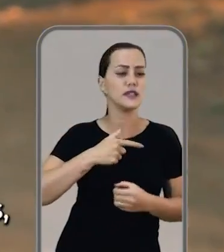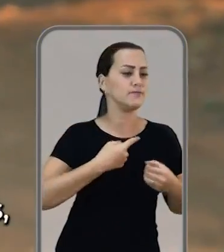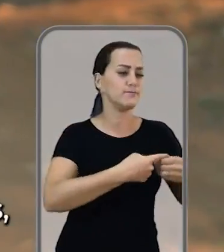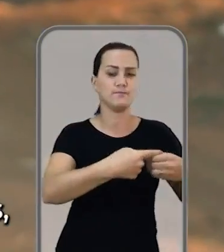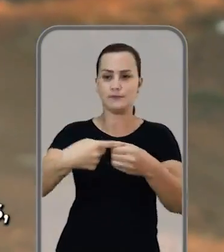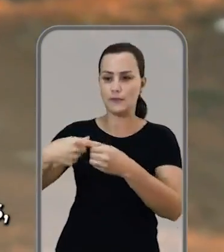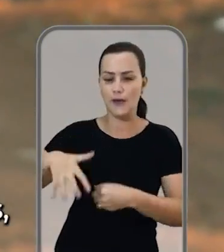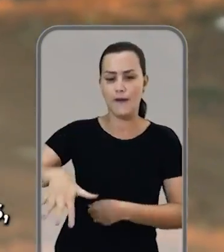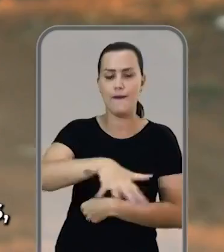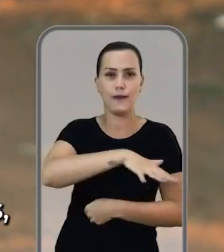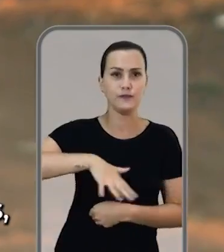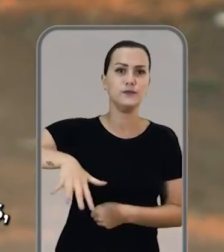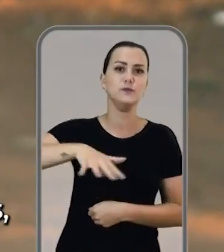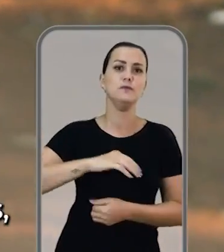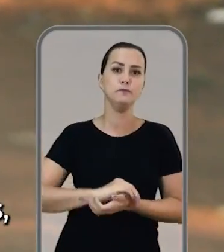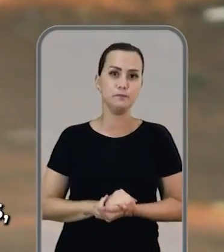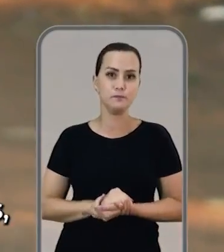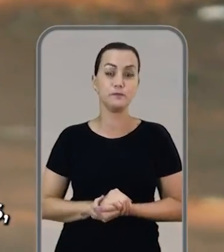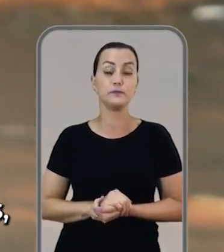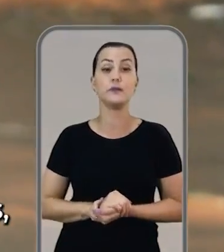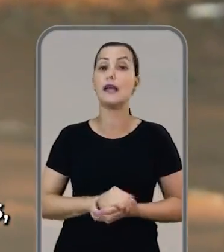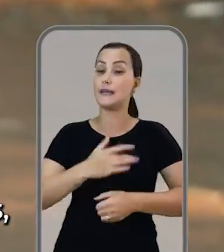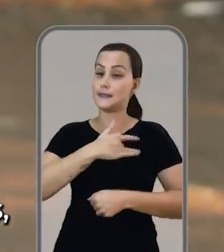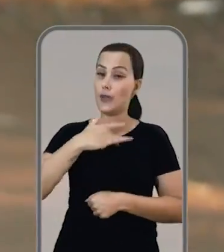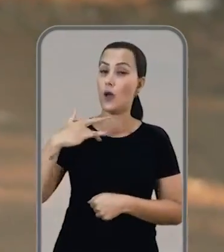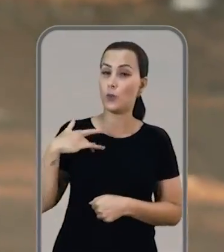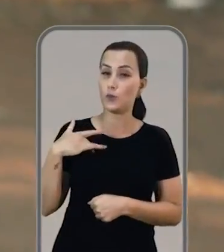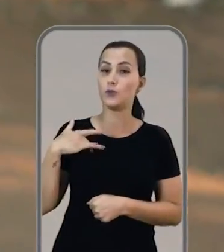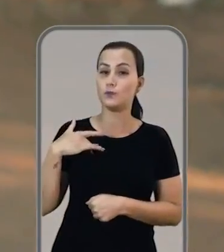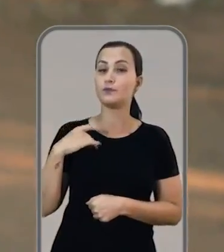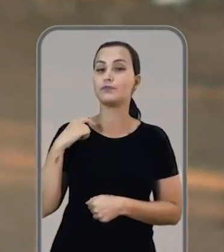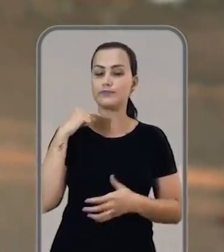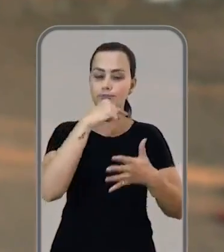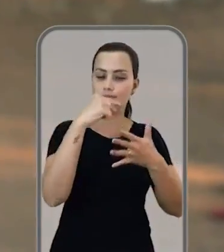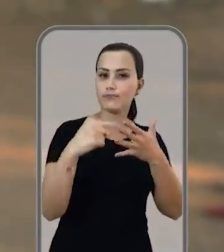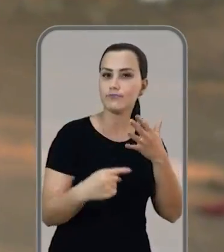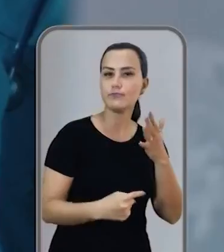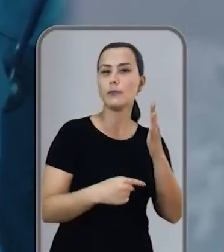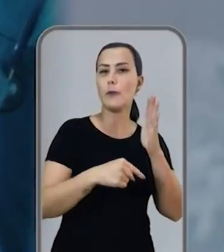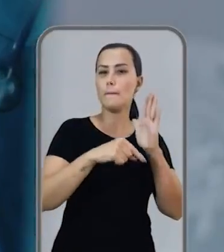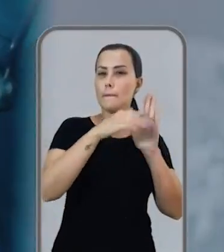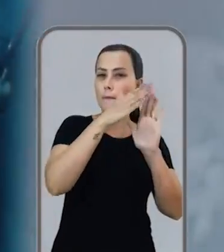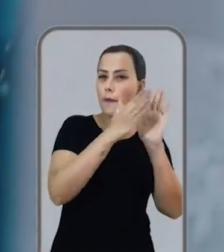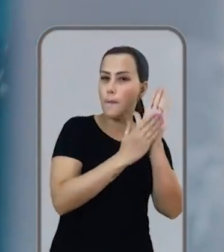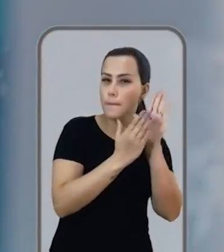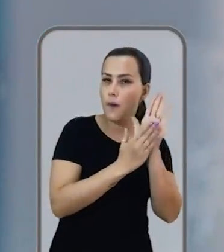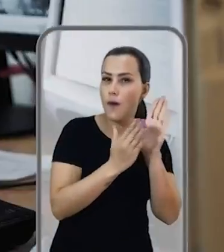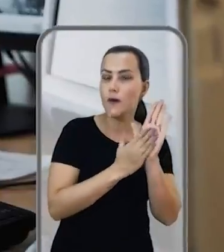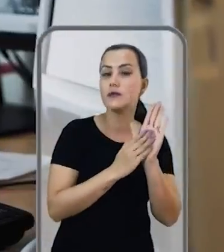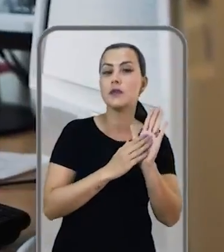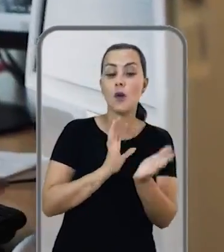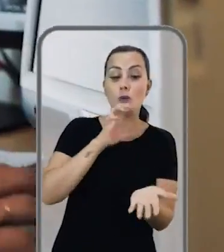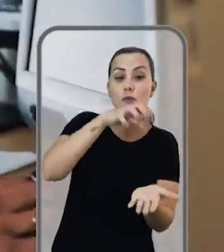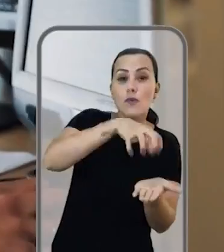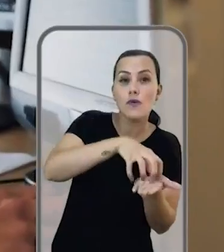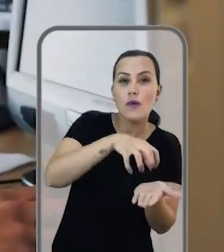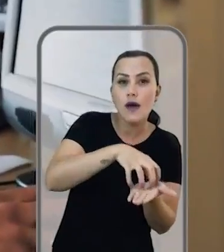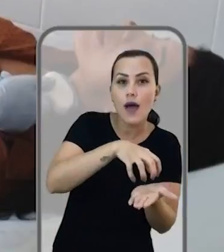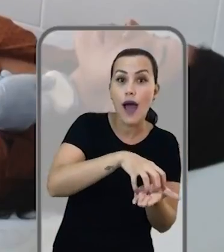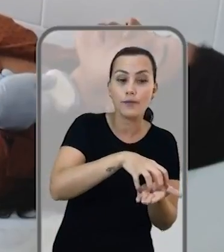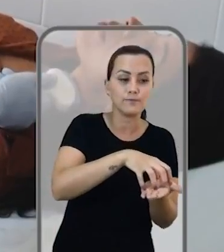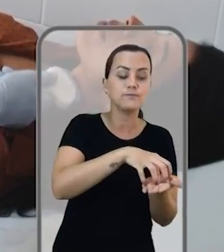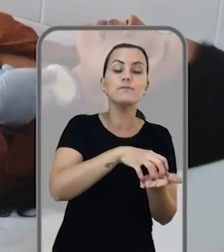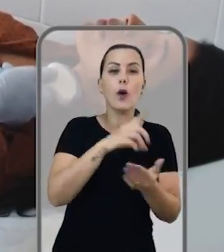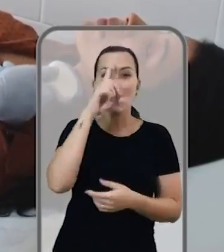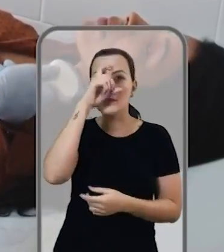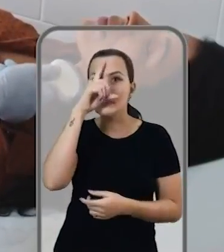saúde, vamos viabilizar ao longo de quatro anos um centro de diagnóstico por região, garantindo cuidado